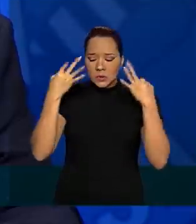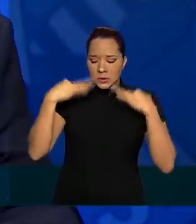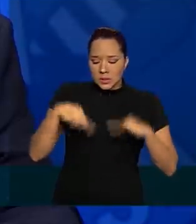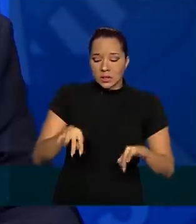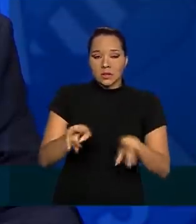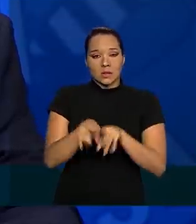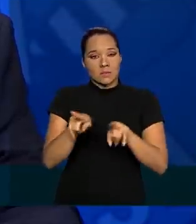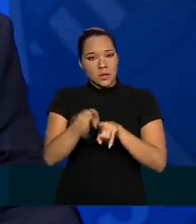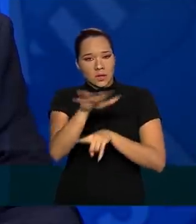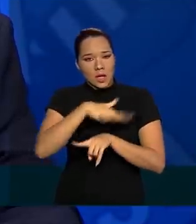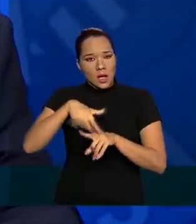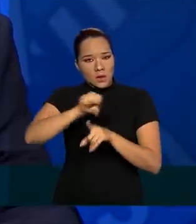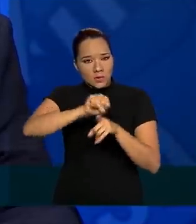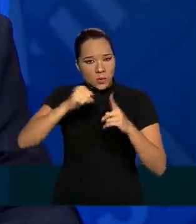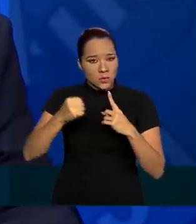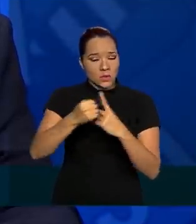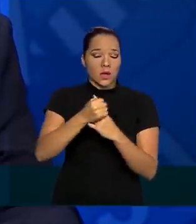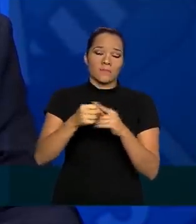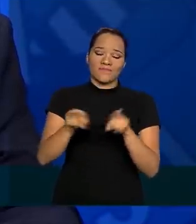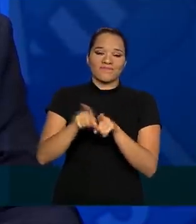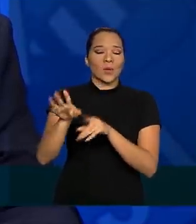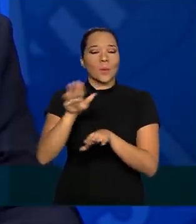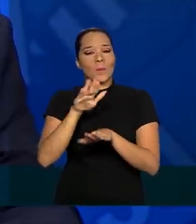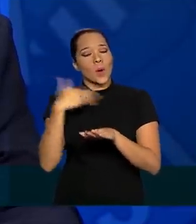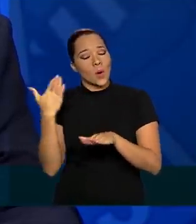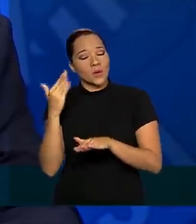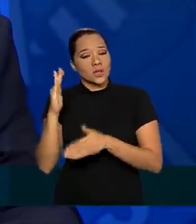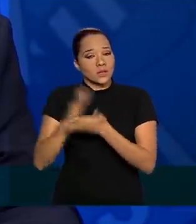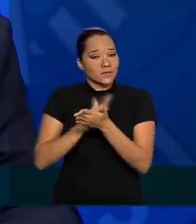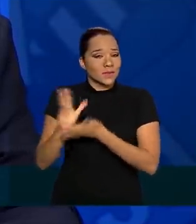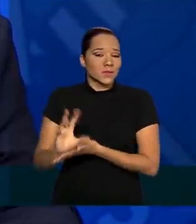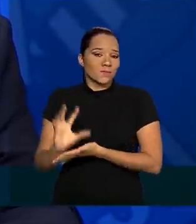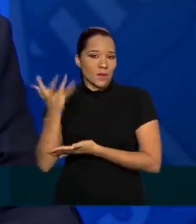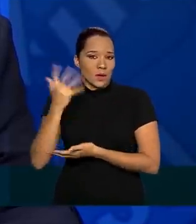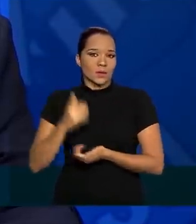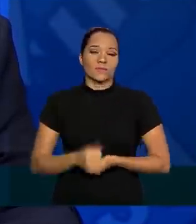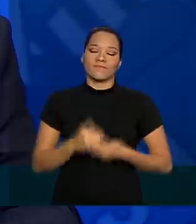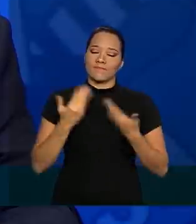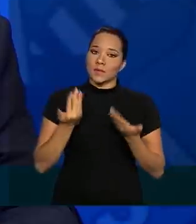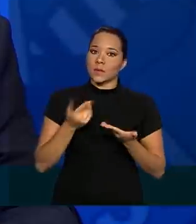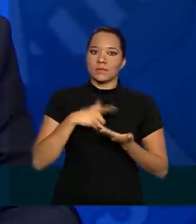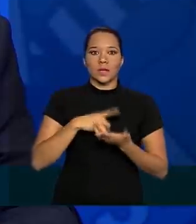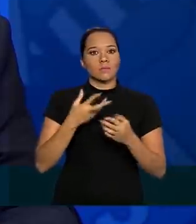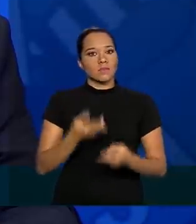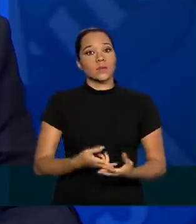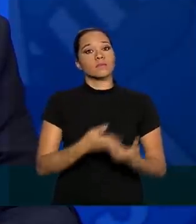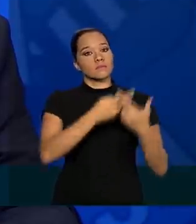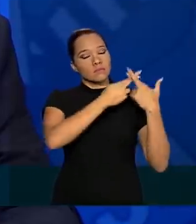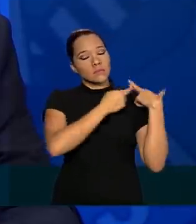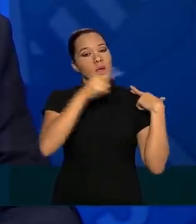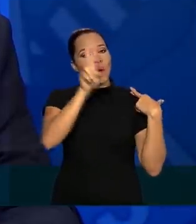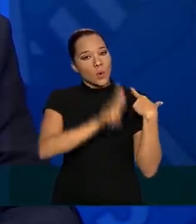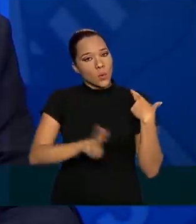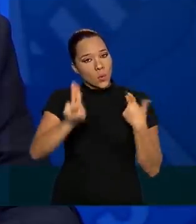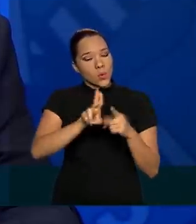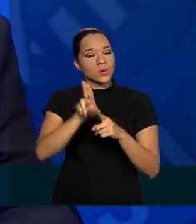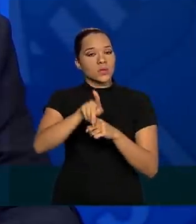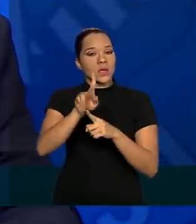social e até mesmo morte em alguns casos. Então há uma grande responsabilidade no uso dessas